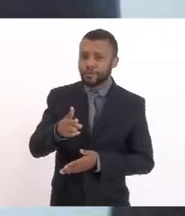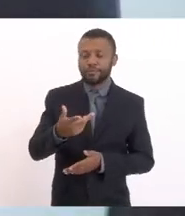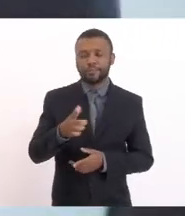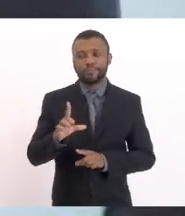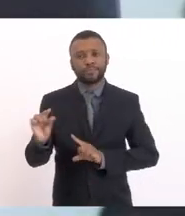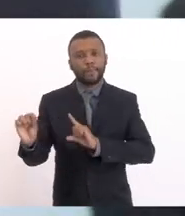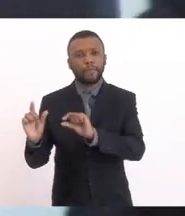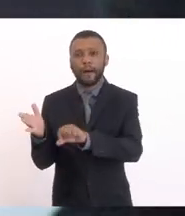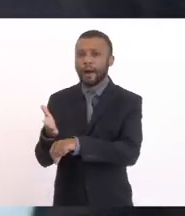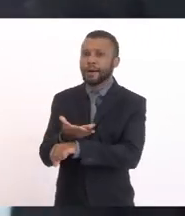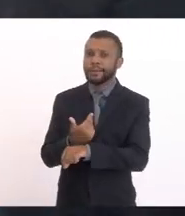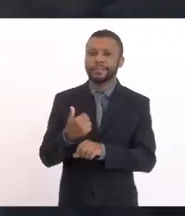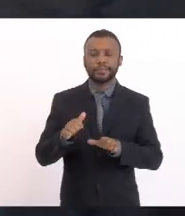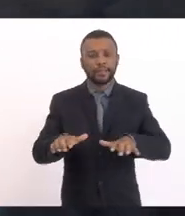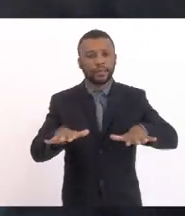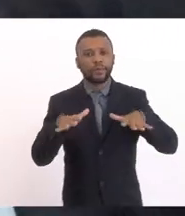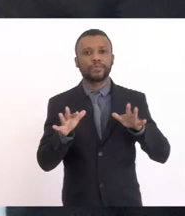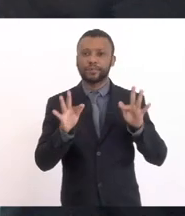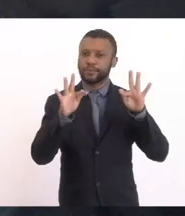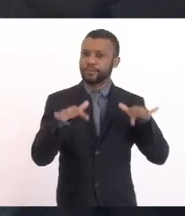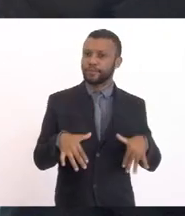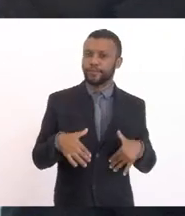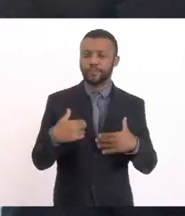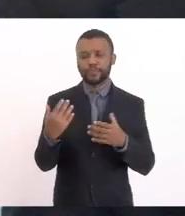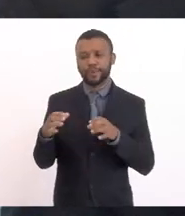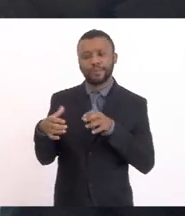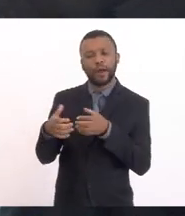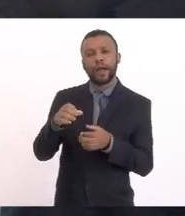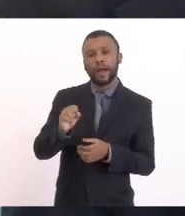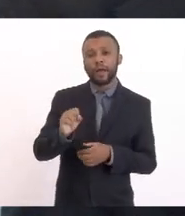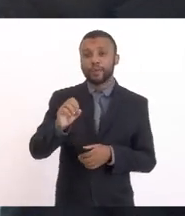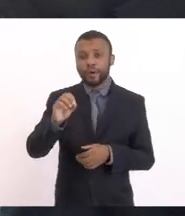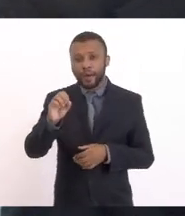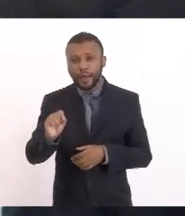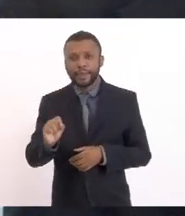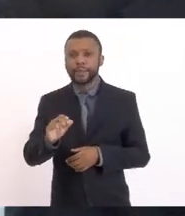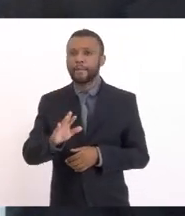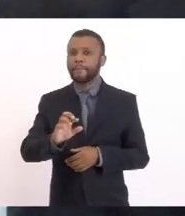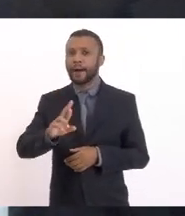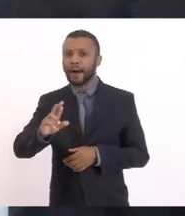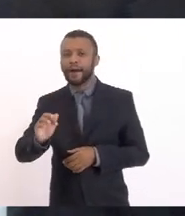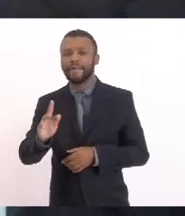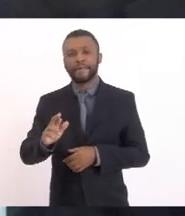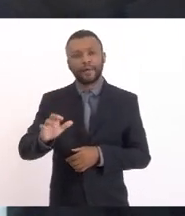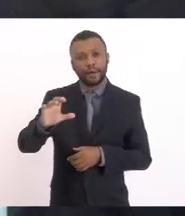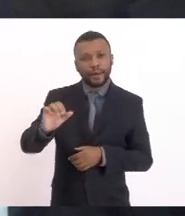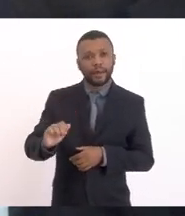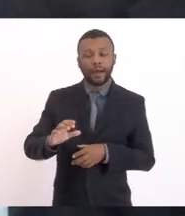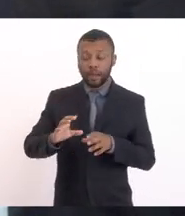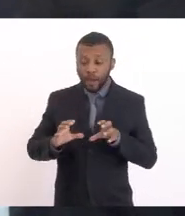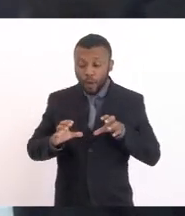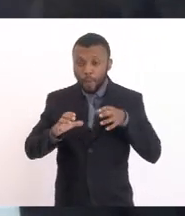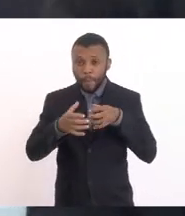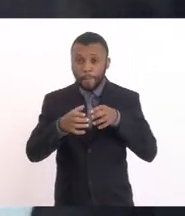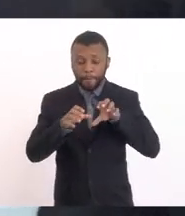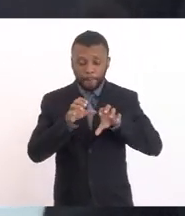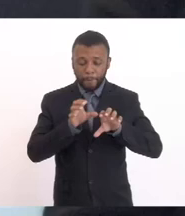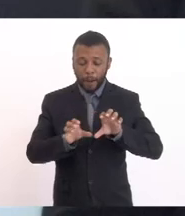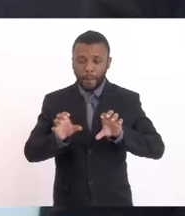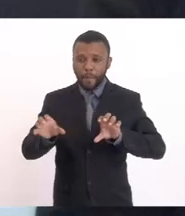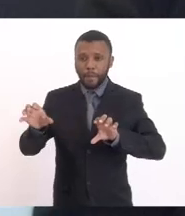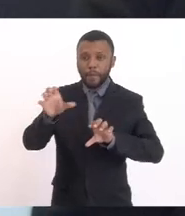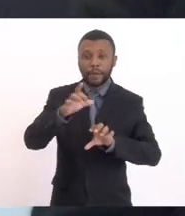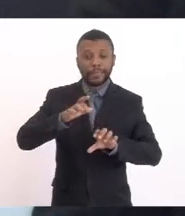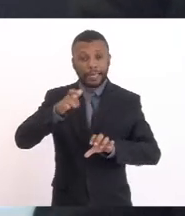todos vocês De SOS Barra Franca A todos os comitês Regionais Que estão interessados